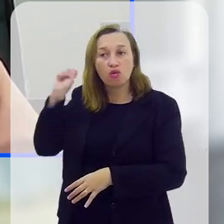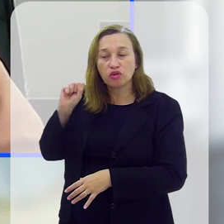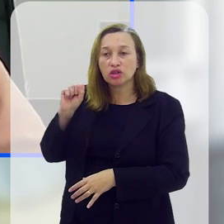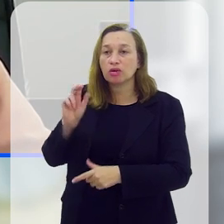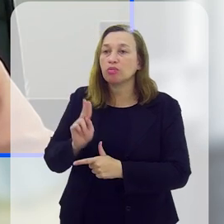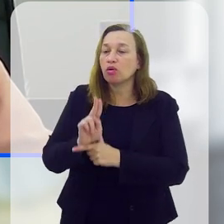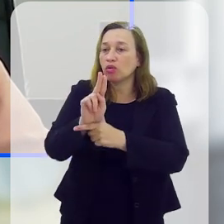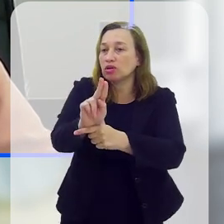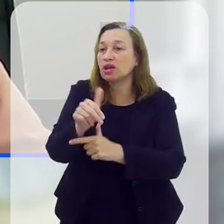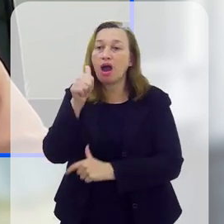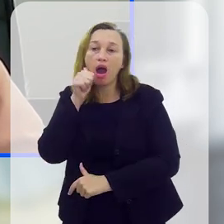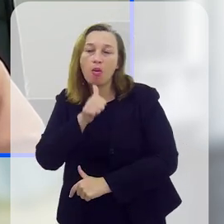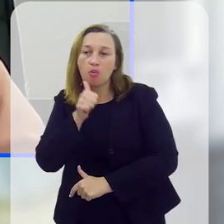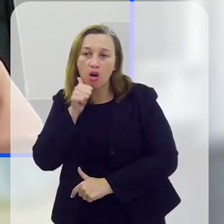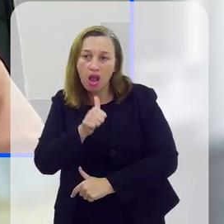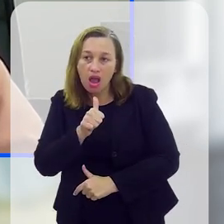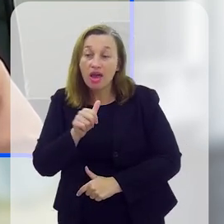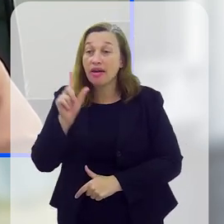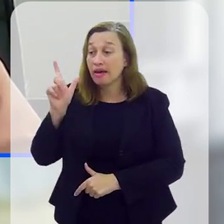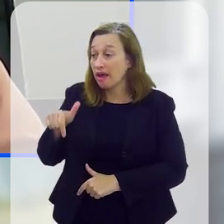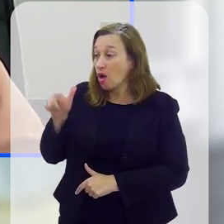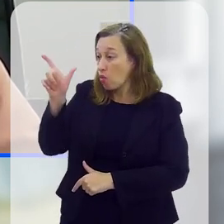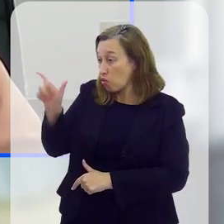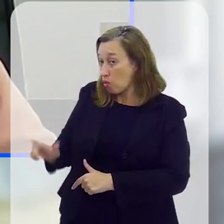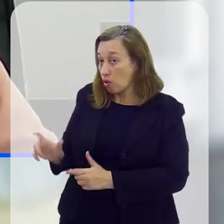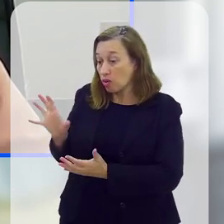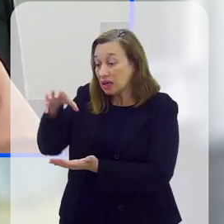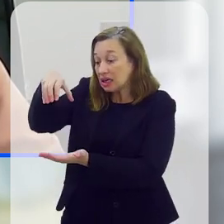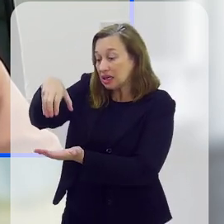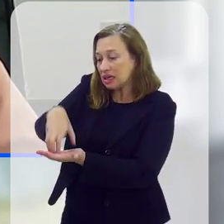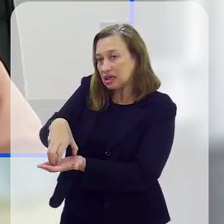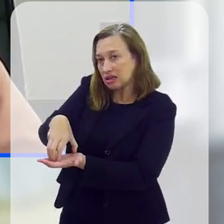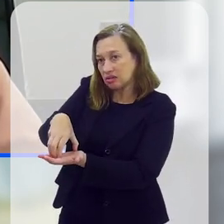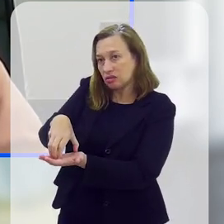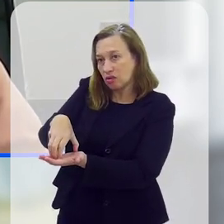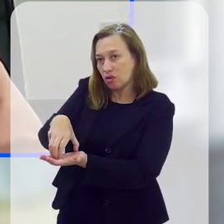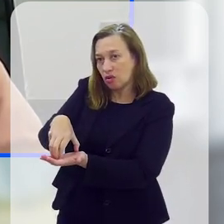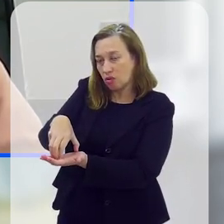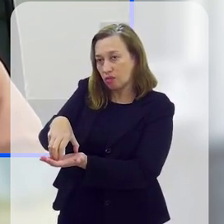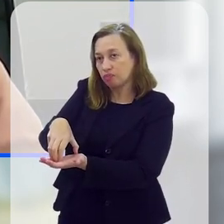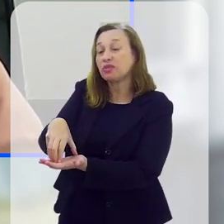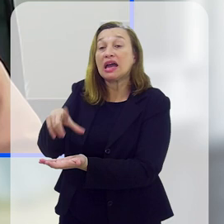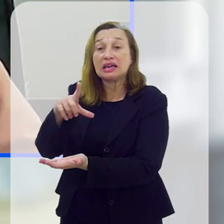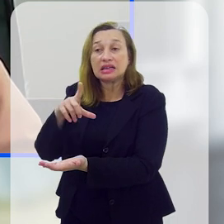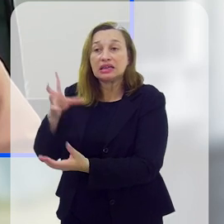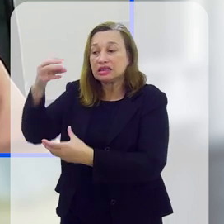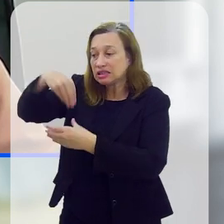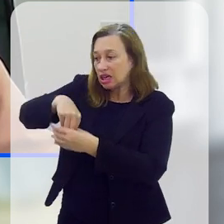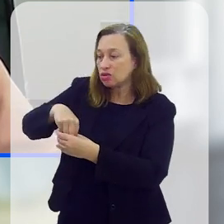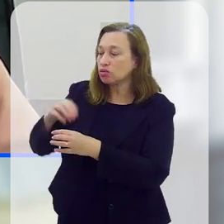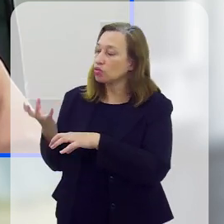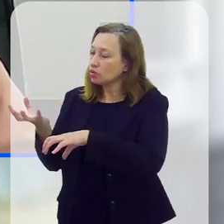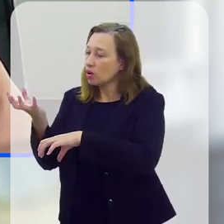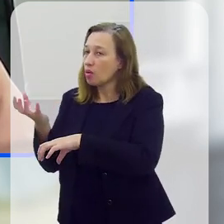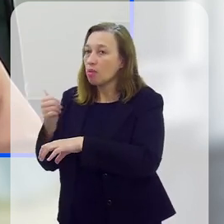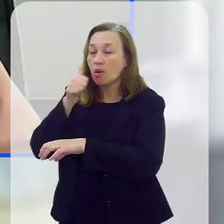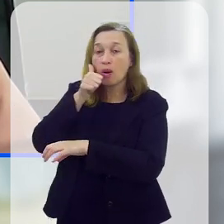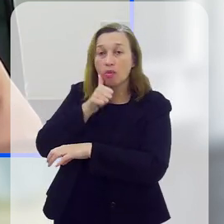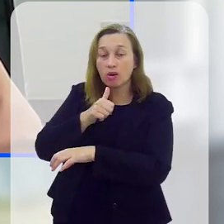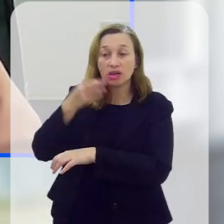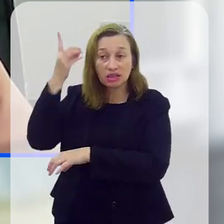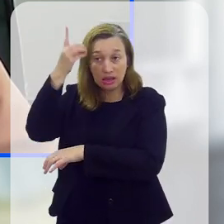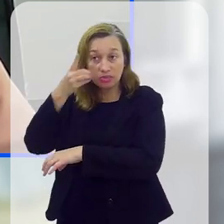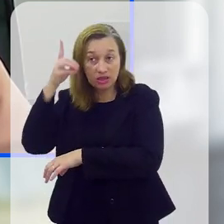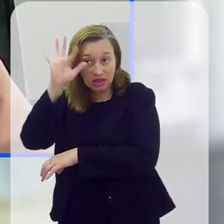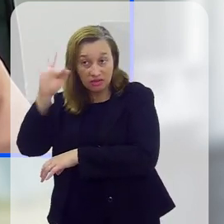ouvindo a Procuradoria da Mulher, que é um órgão dentro do Congresso Nacional, presidido por uma deputada